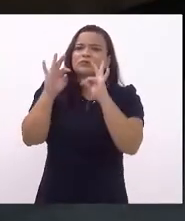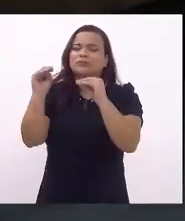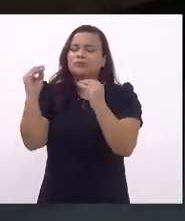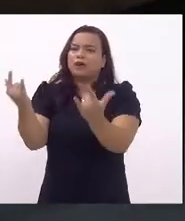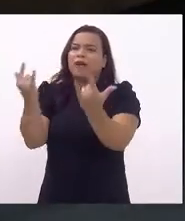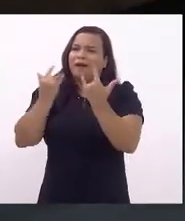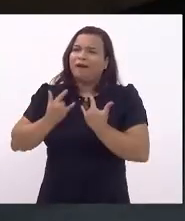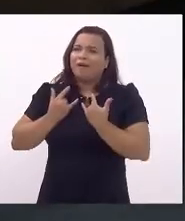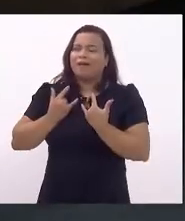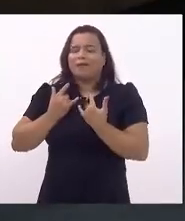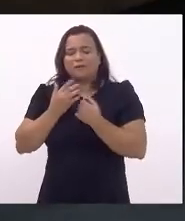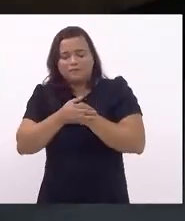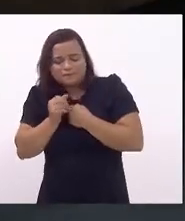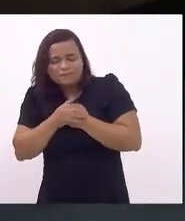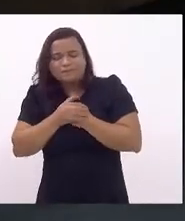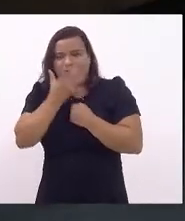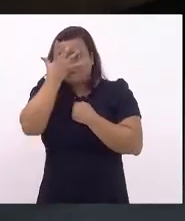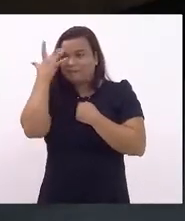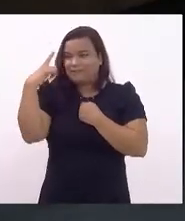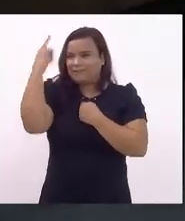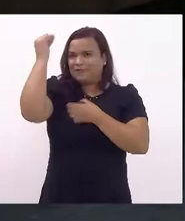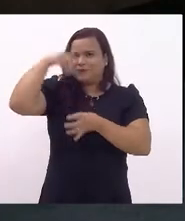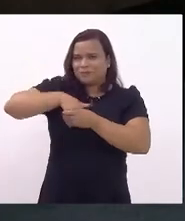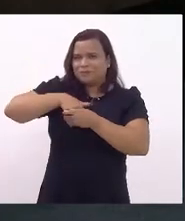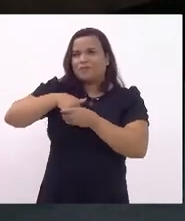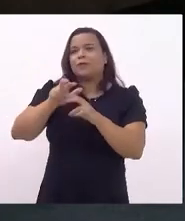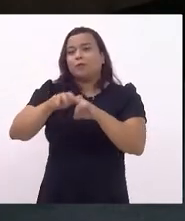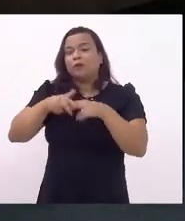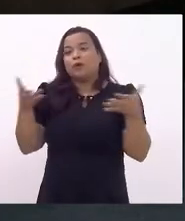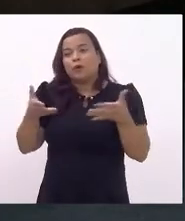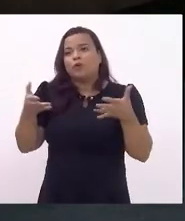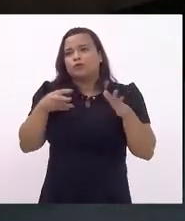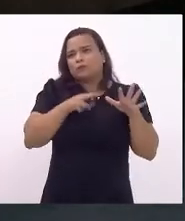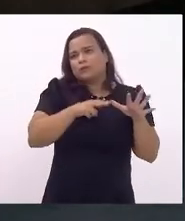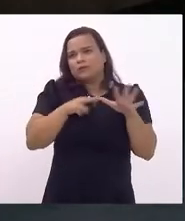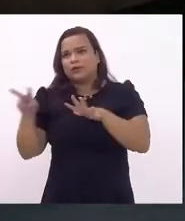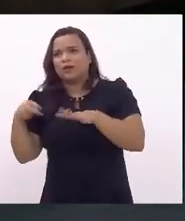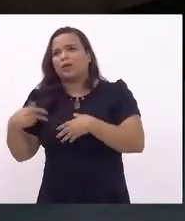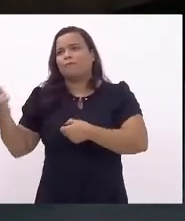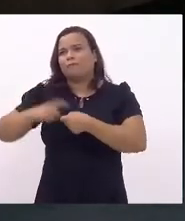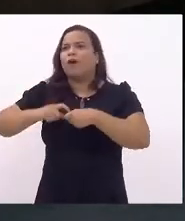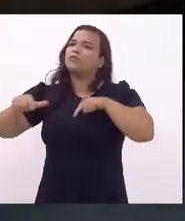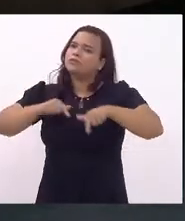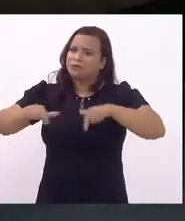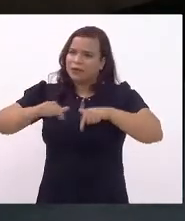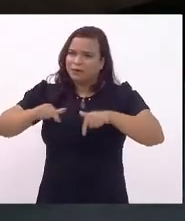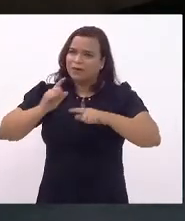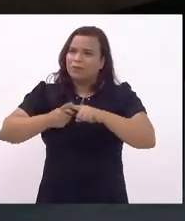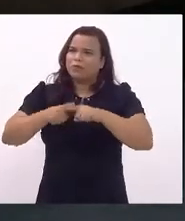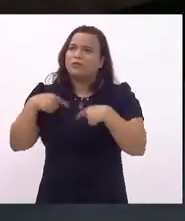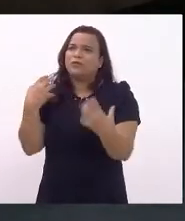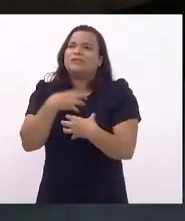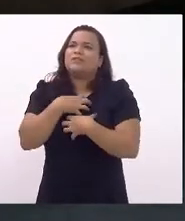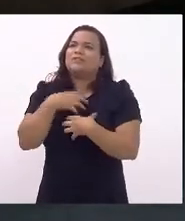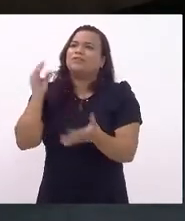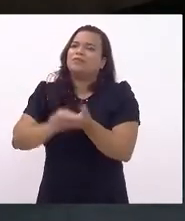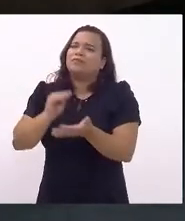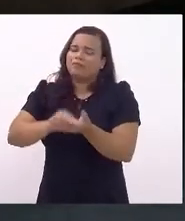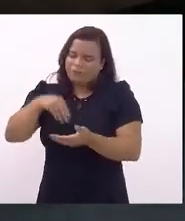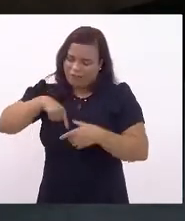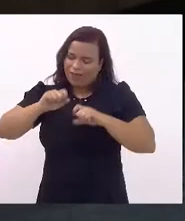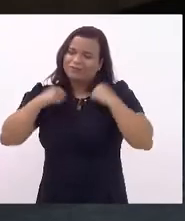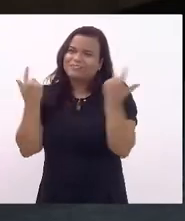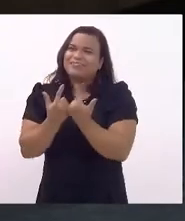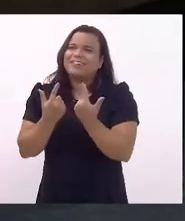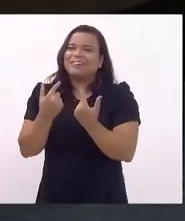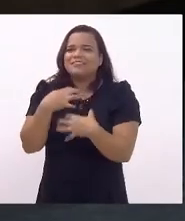seguidores, pelos meus eleitores e por isso que hoje, uma semana, eu estou voltando aos trabalhos porque eu sinto falta dessa casa, eu